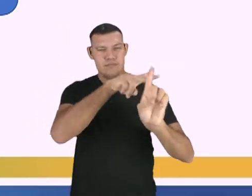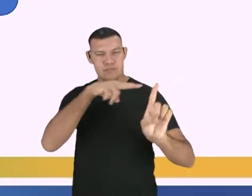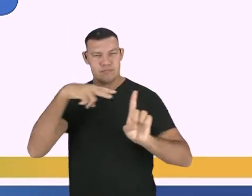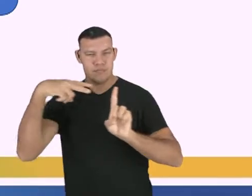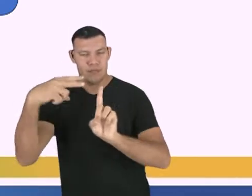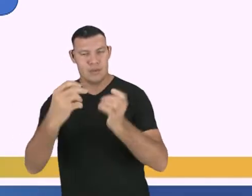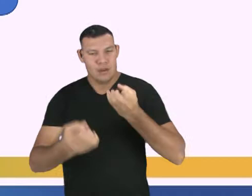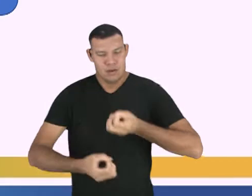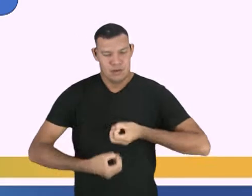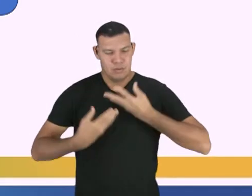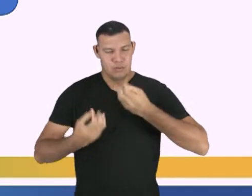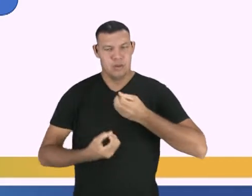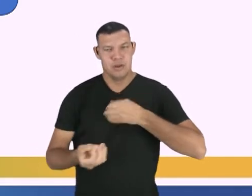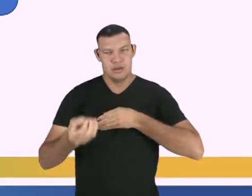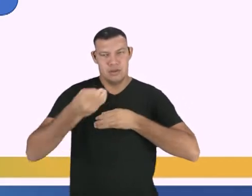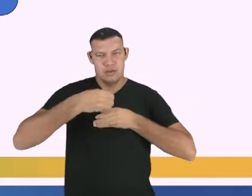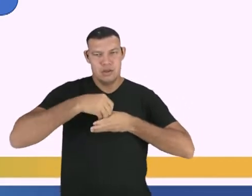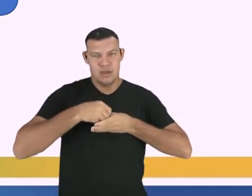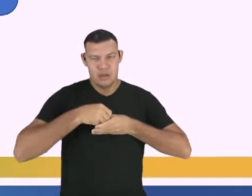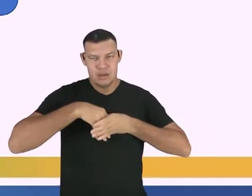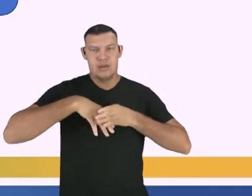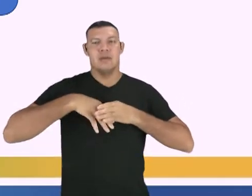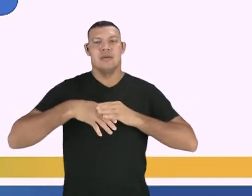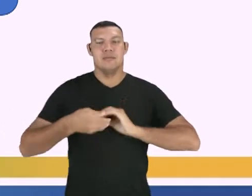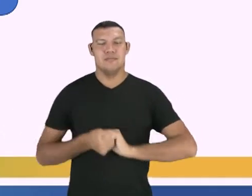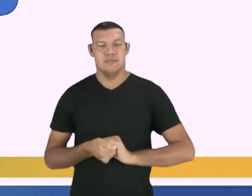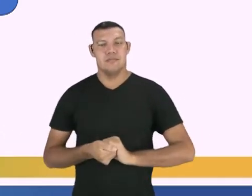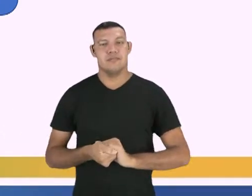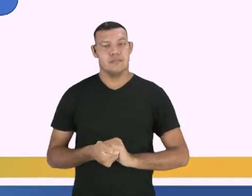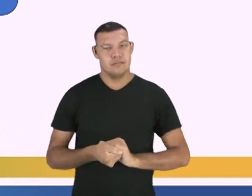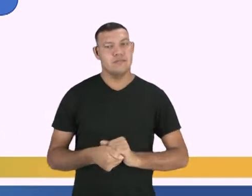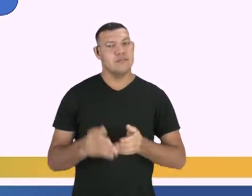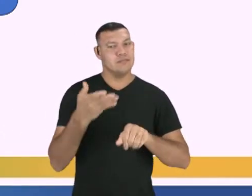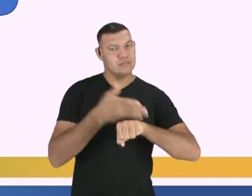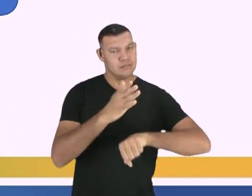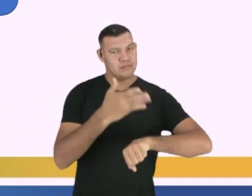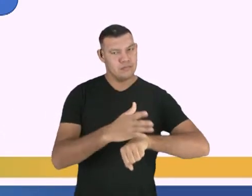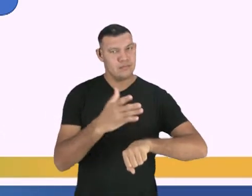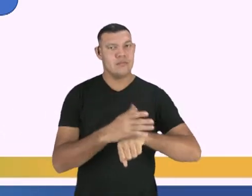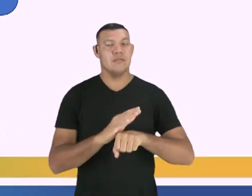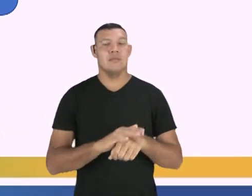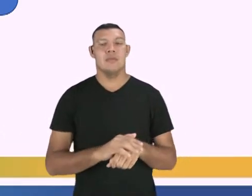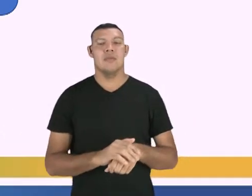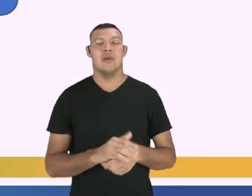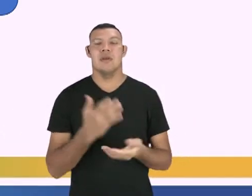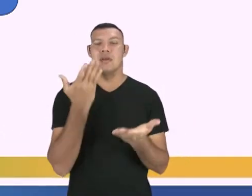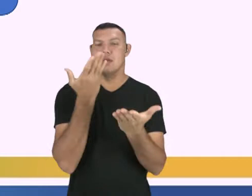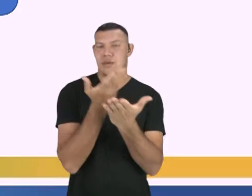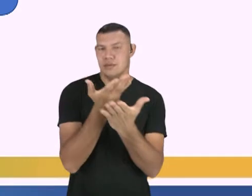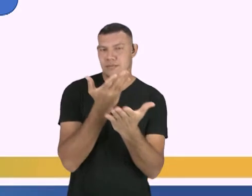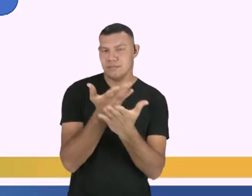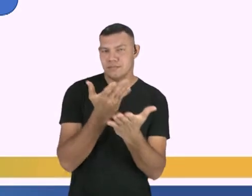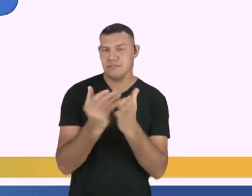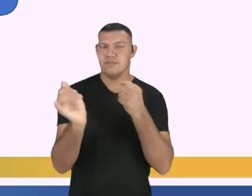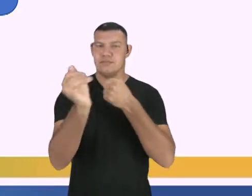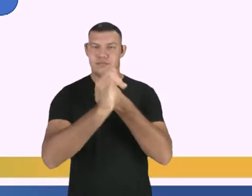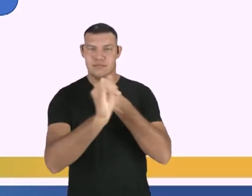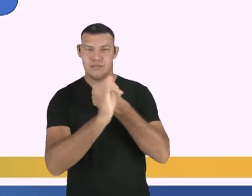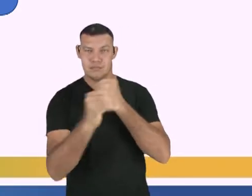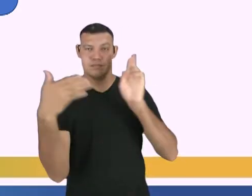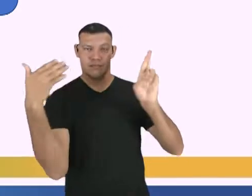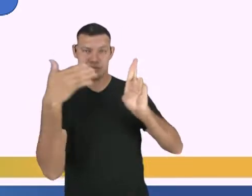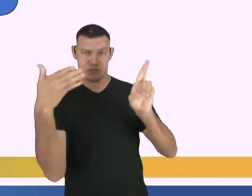poética e subjetiva do fato. Colocamos em prática o que aprendemos sobre crônica